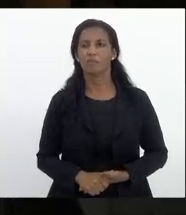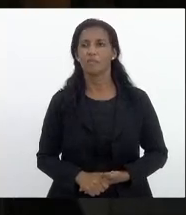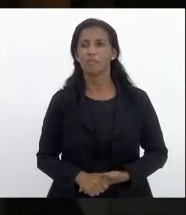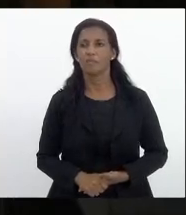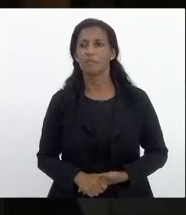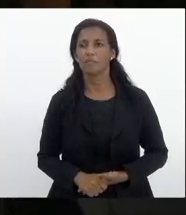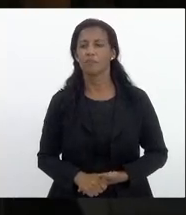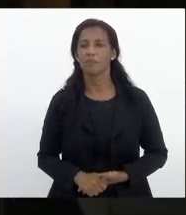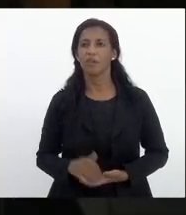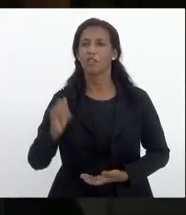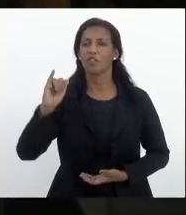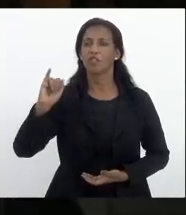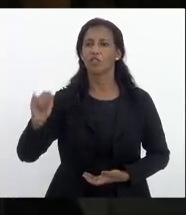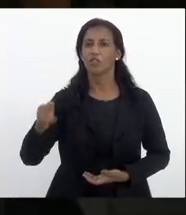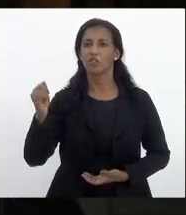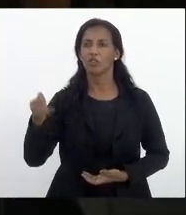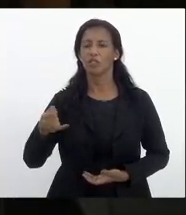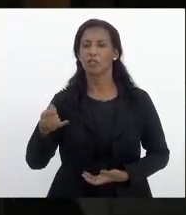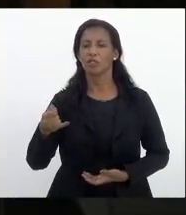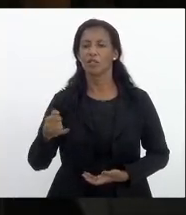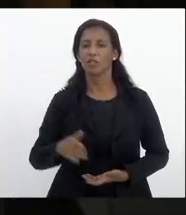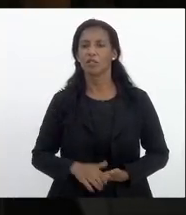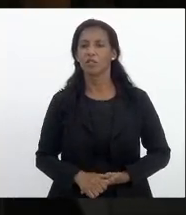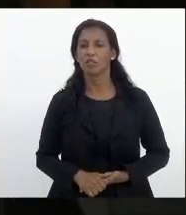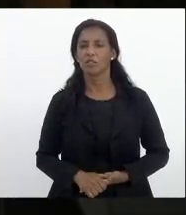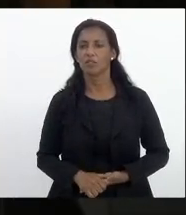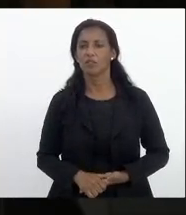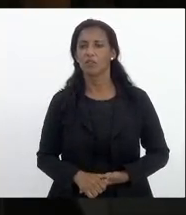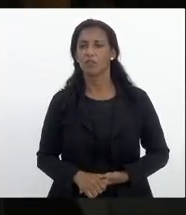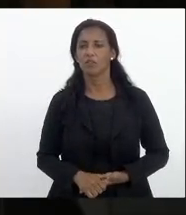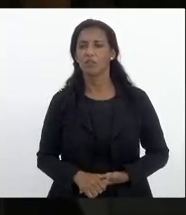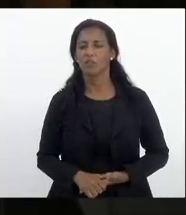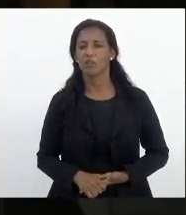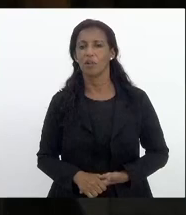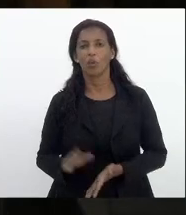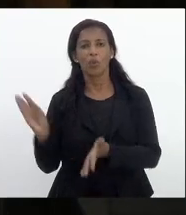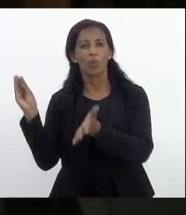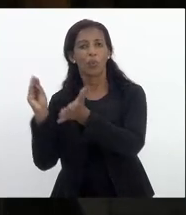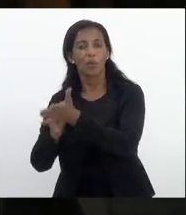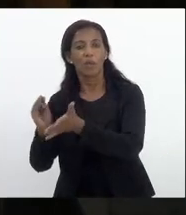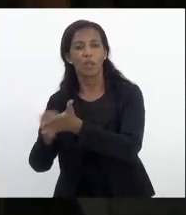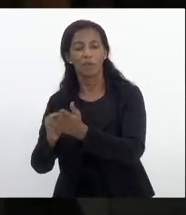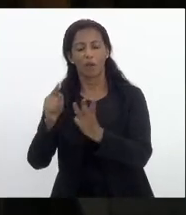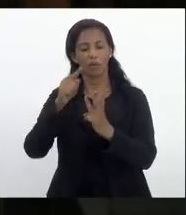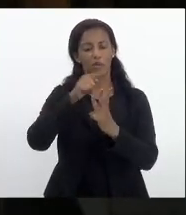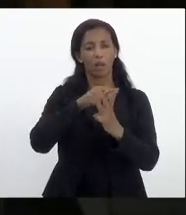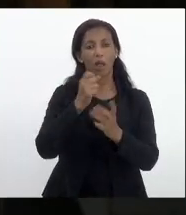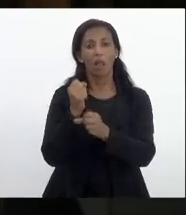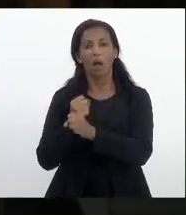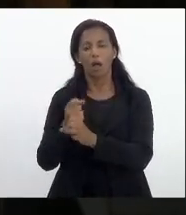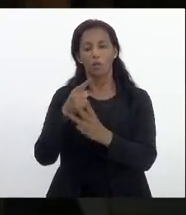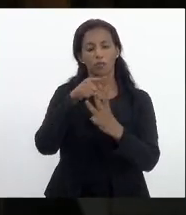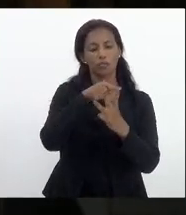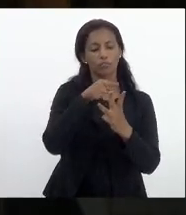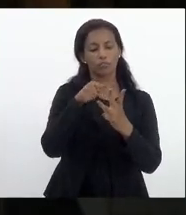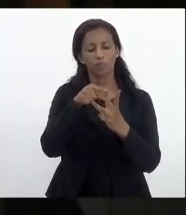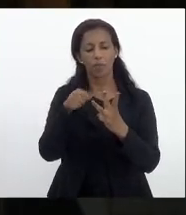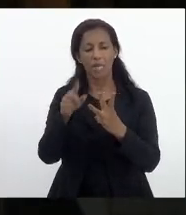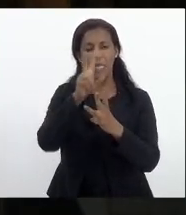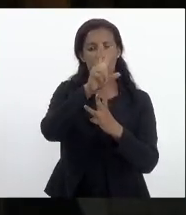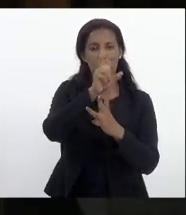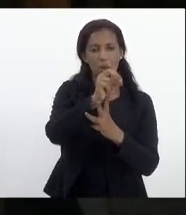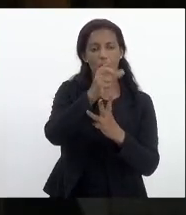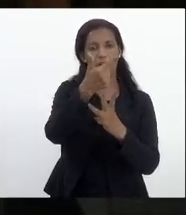em janeiro de 14 o que faltaria para completar os